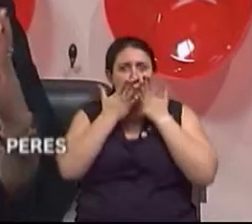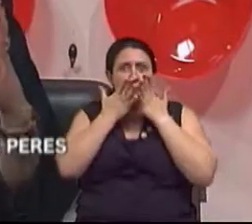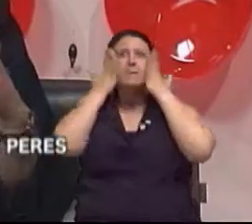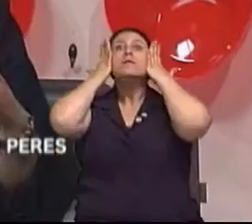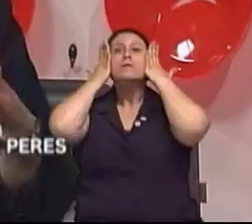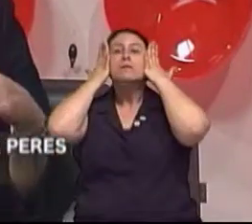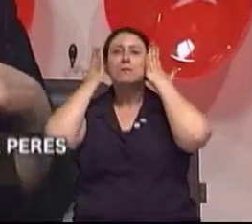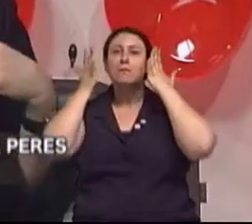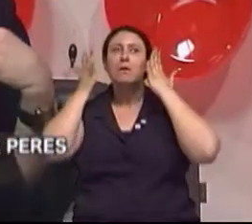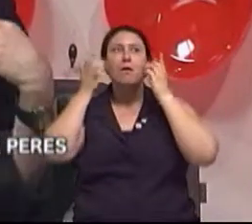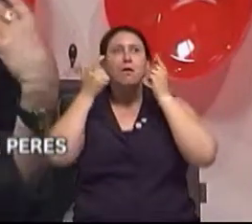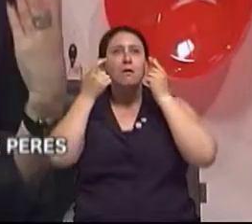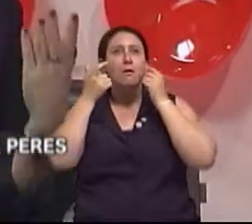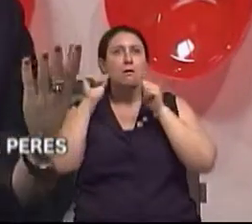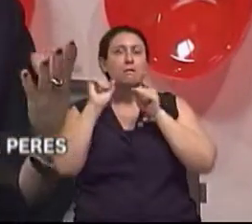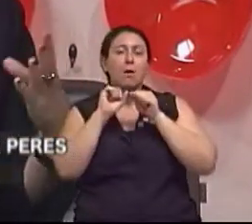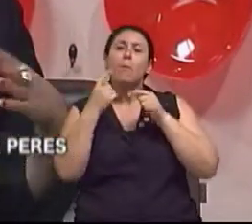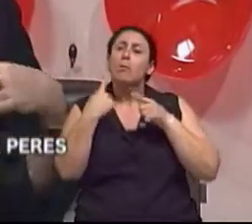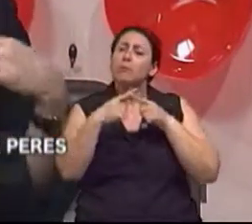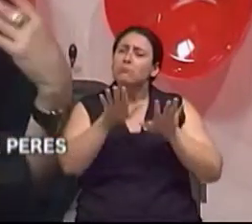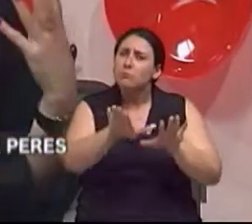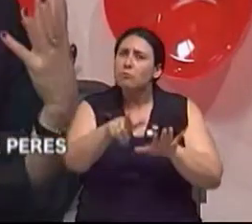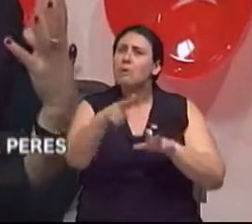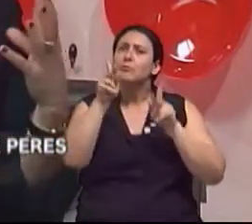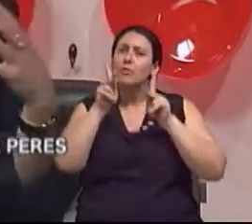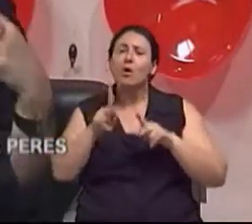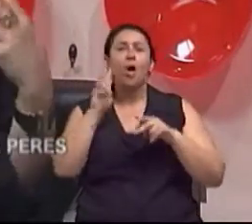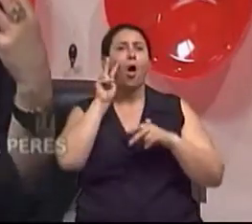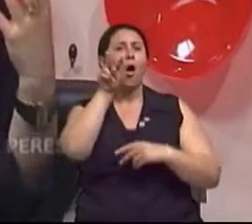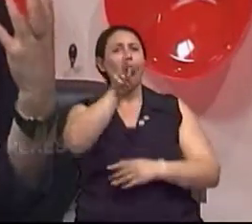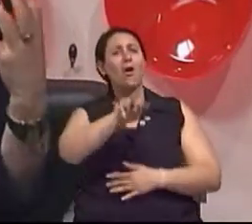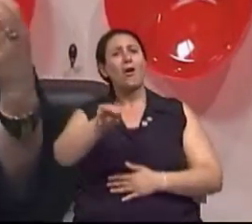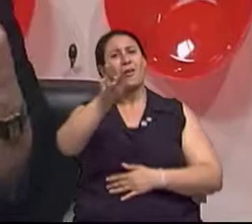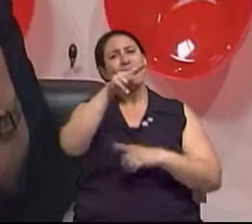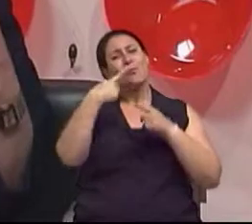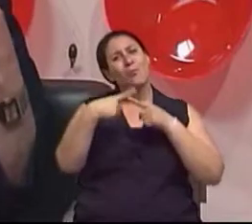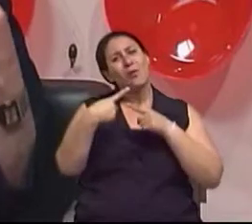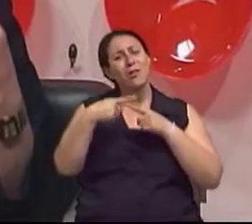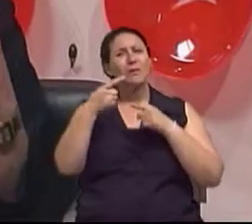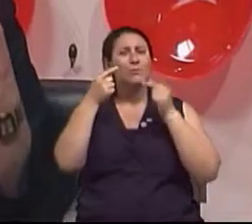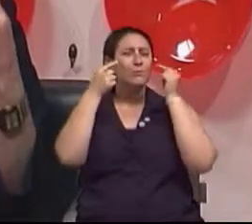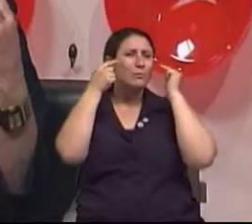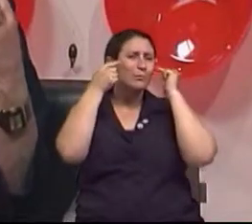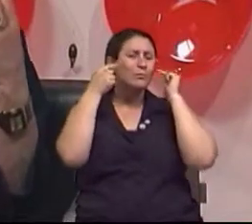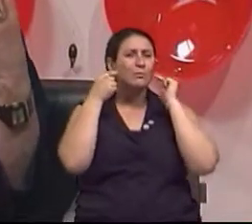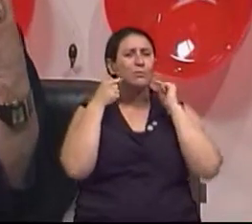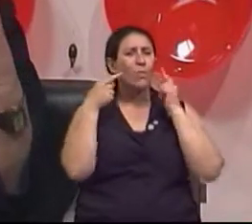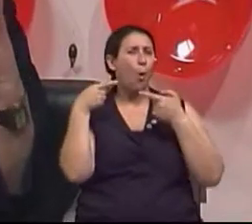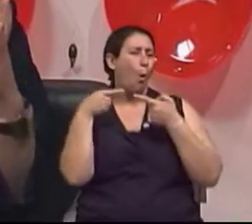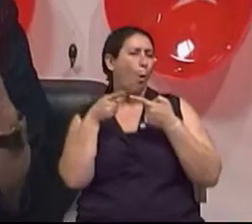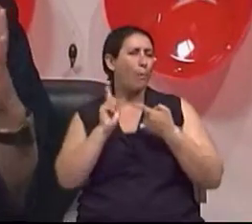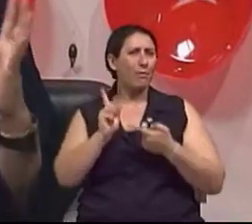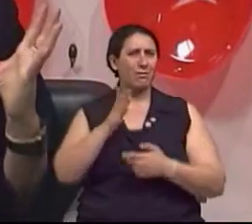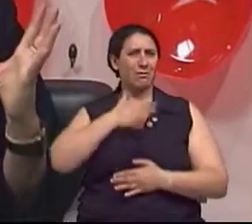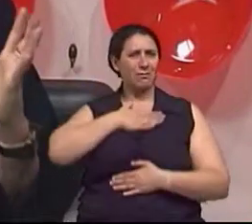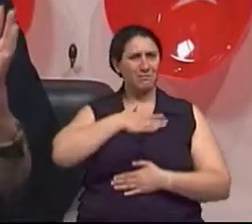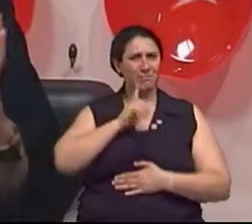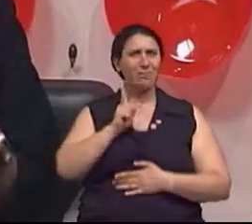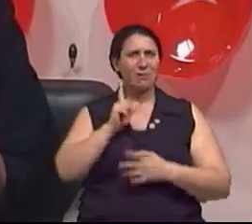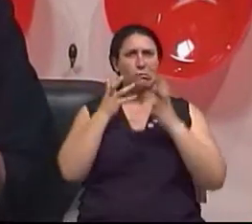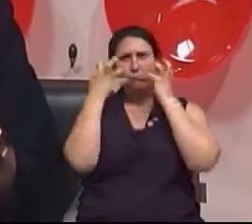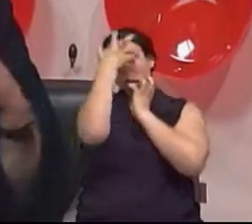pessoa que se goste mais quando se olha, que aquela ruga realmente não faça assim uma distorção,